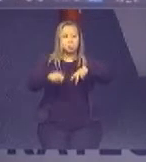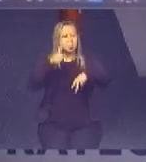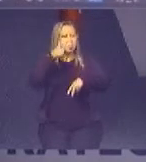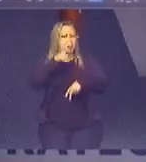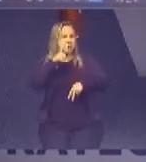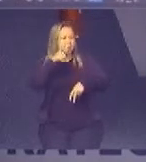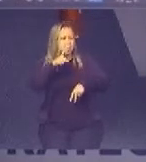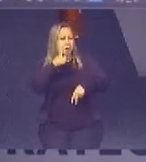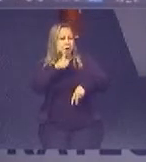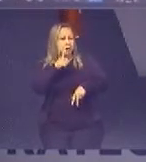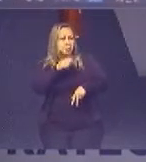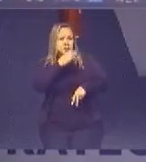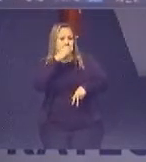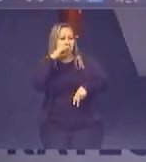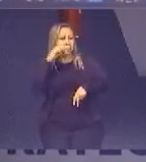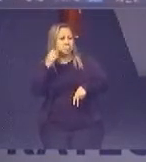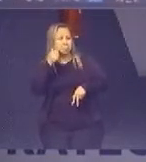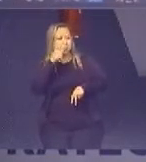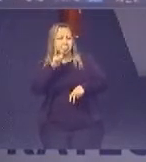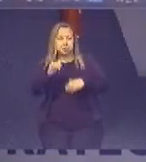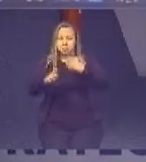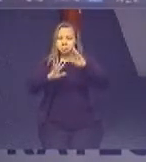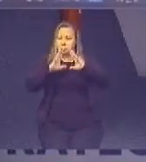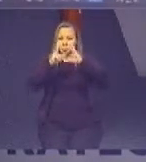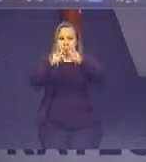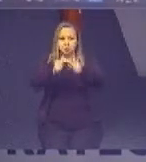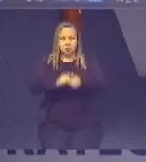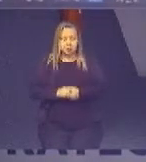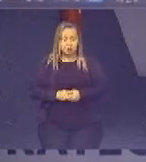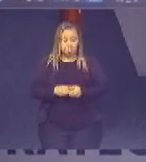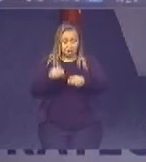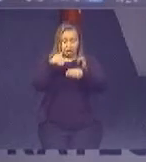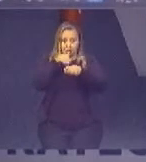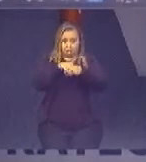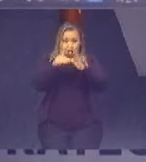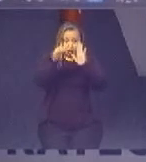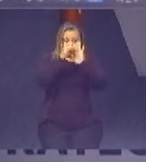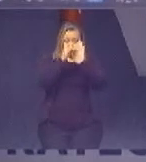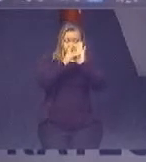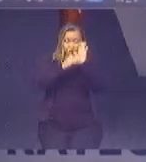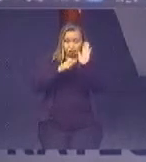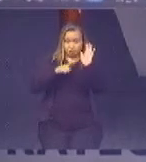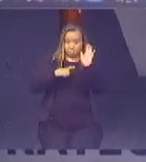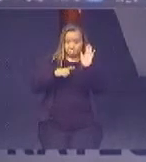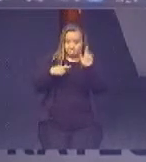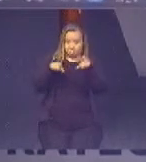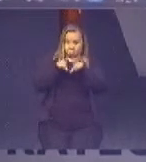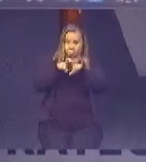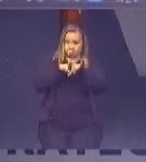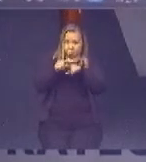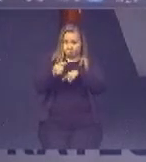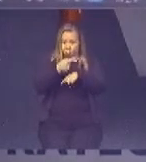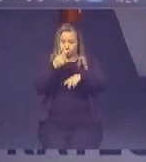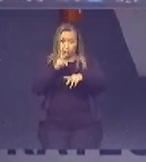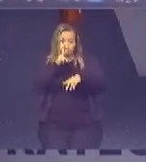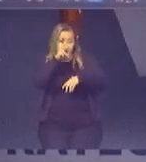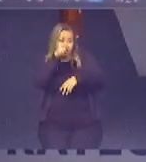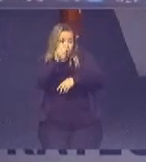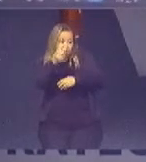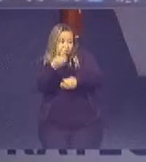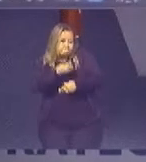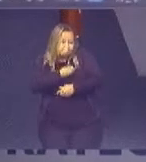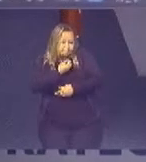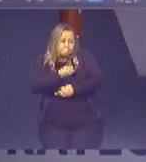os níveis. E aqui também nós temos, dentro do programa, uma forte presença